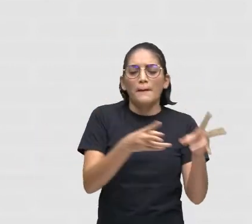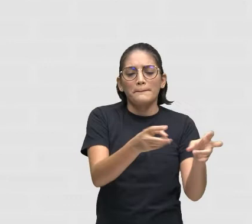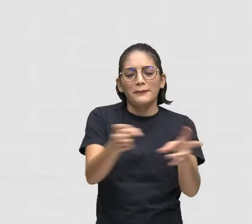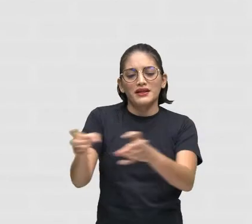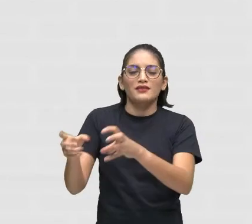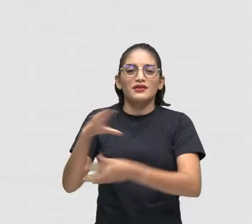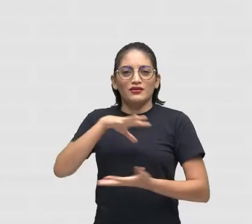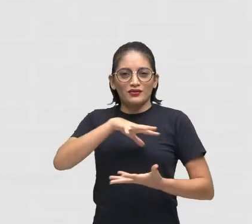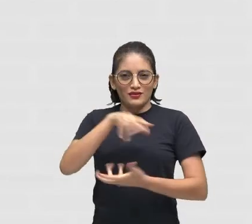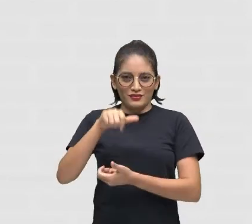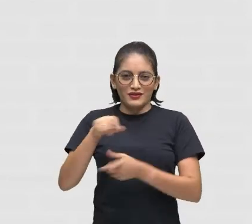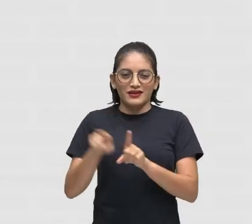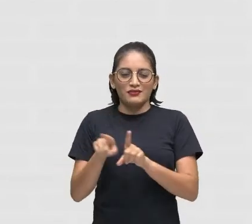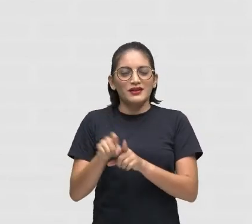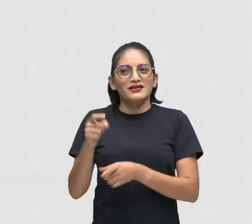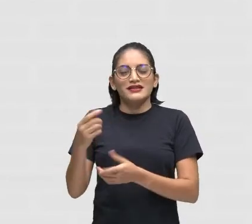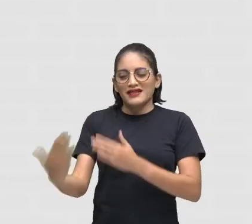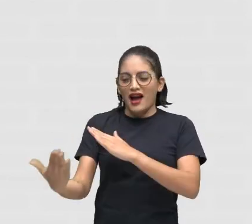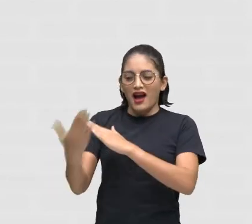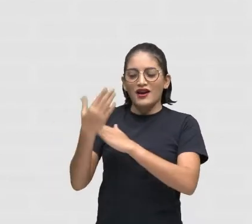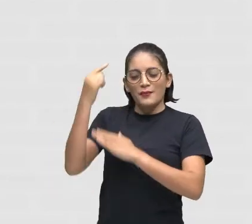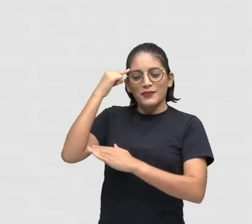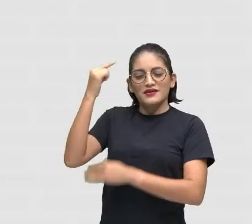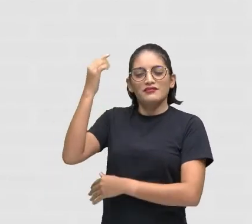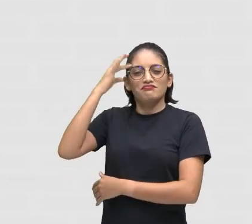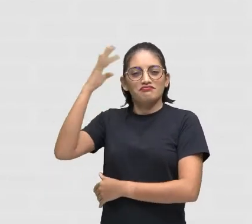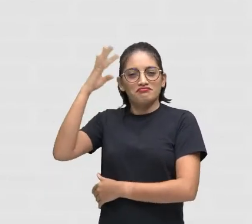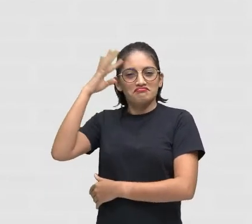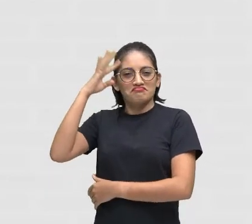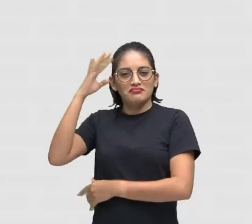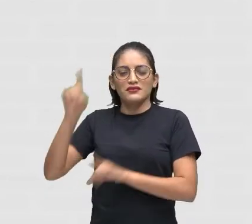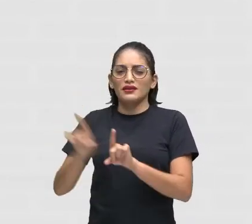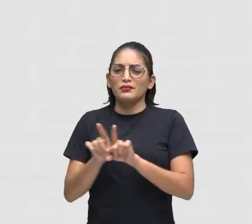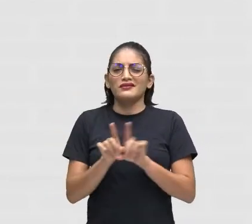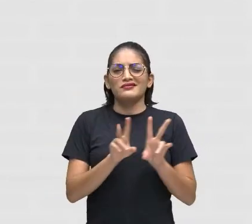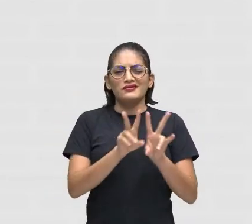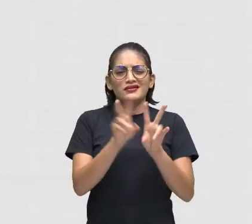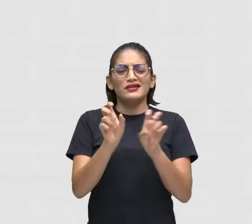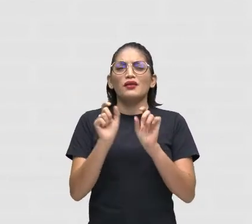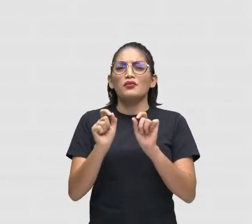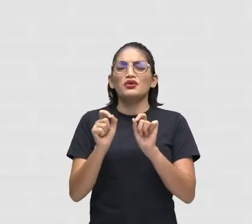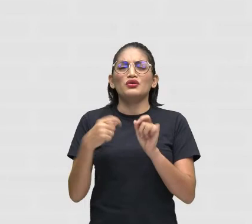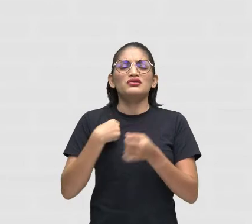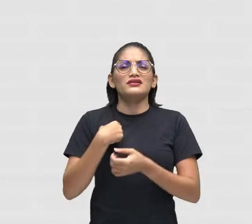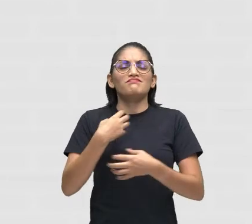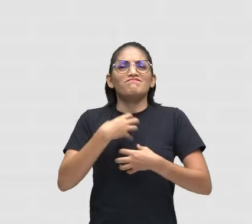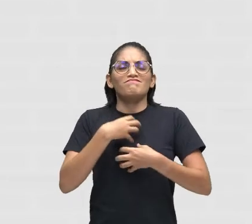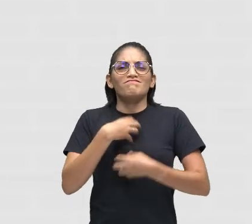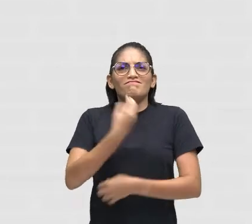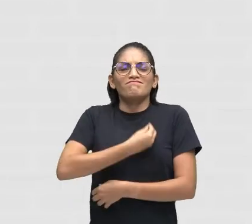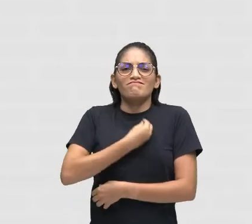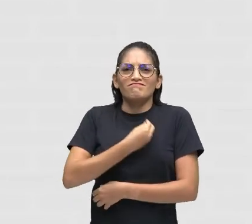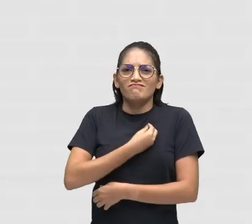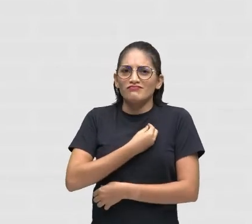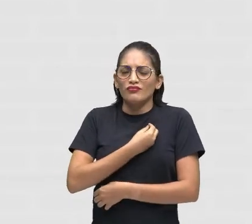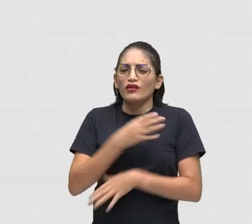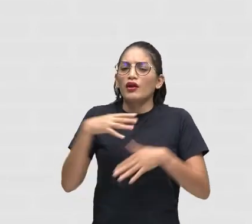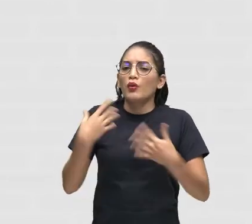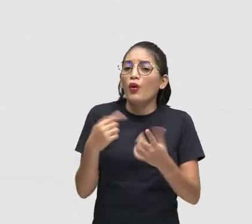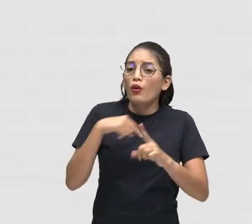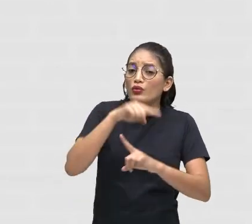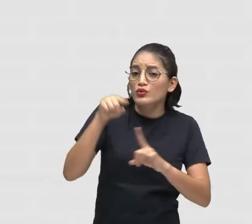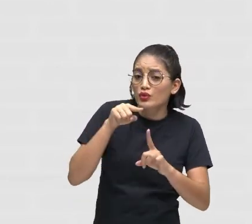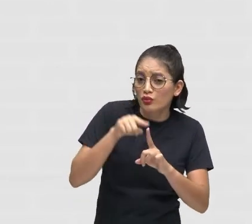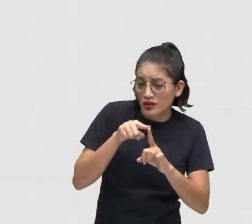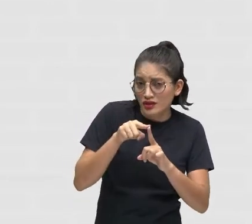Que nos ajuda A pensar A refletir Sobre O que nós somos Né Qual o nosso papel